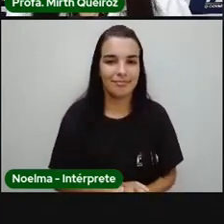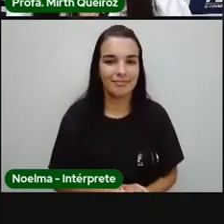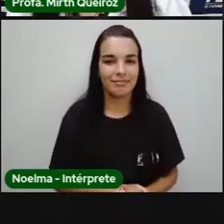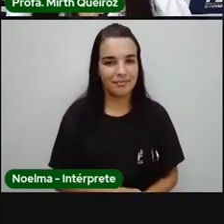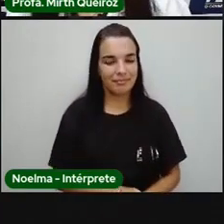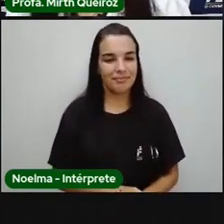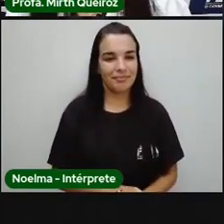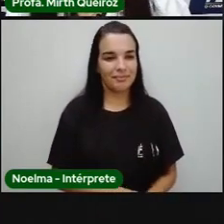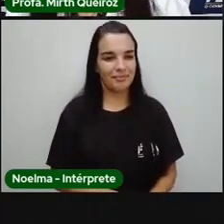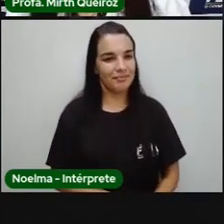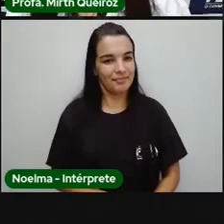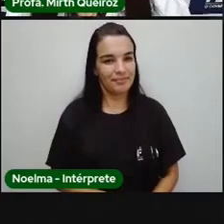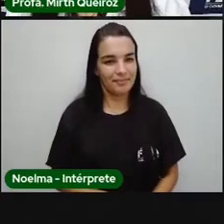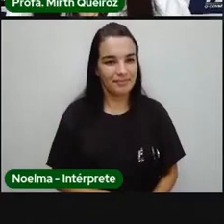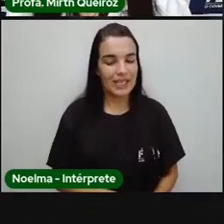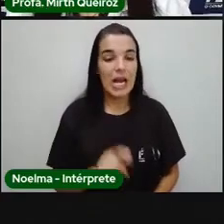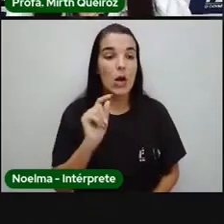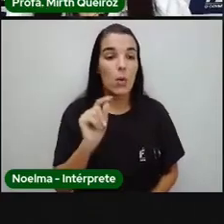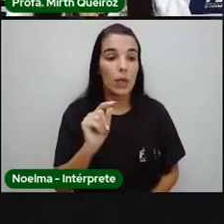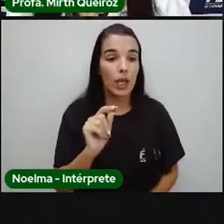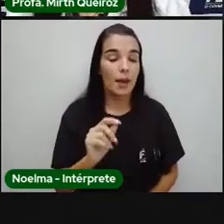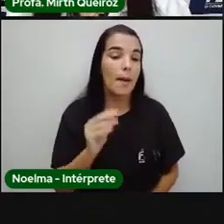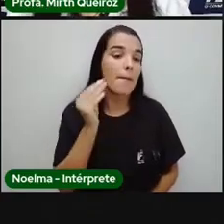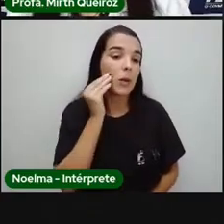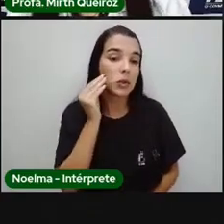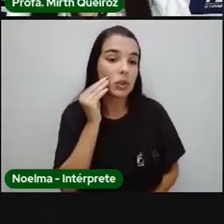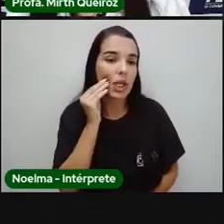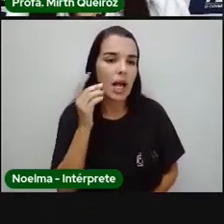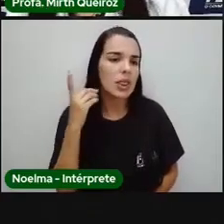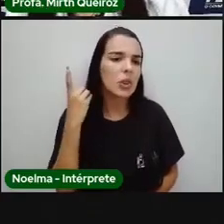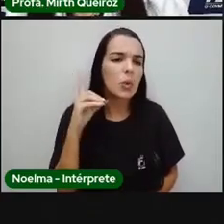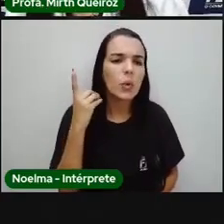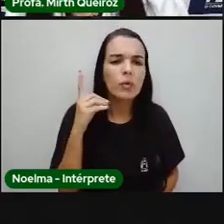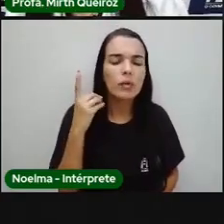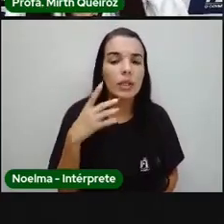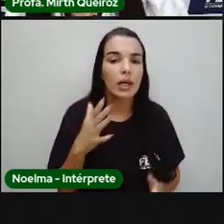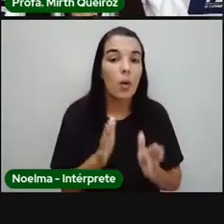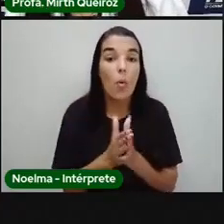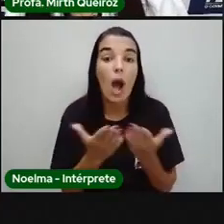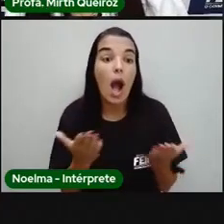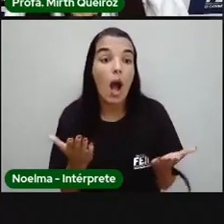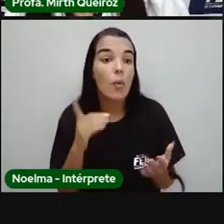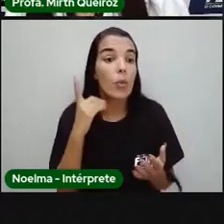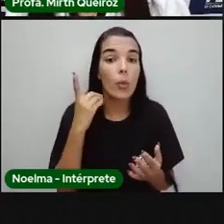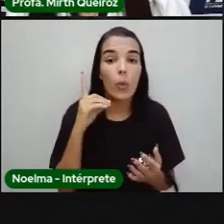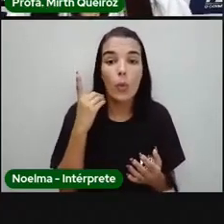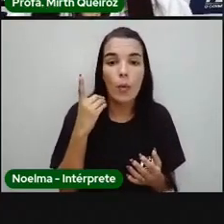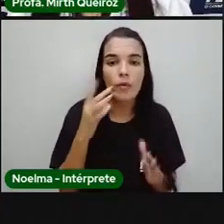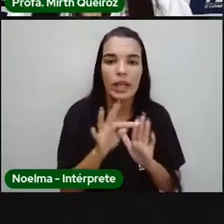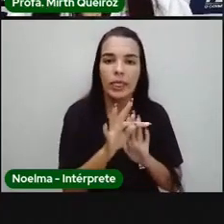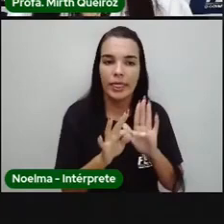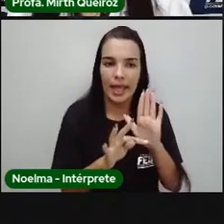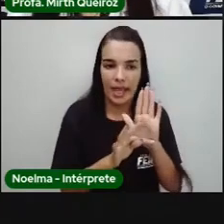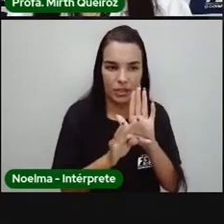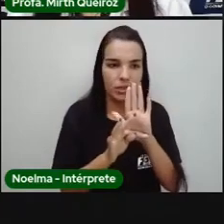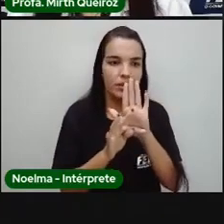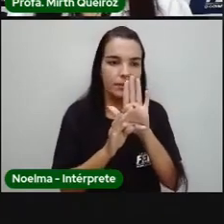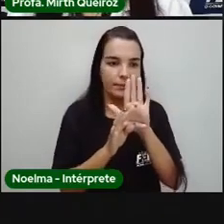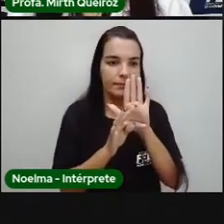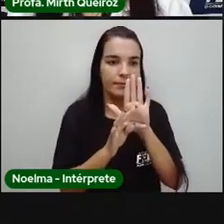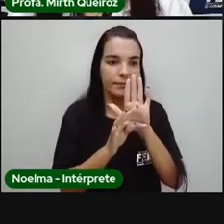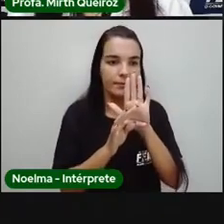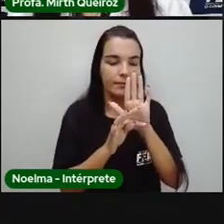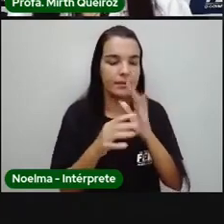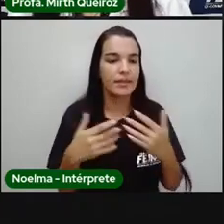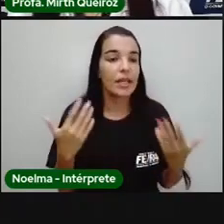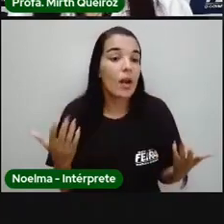Classificar dúvidas sobre o texto, né? Isso também é bastante interessante. E essas dúvidas que a gente